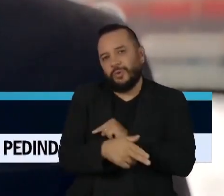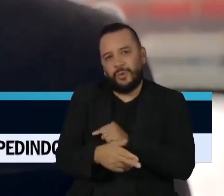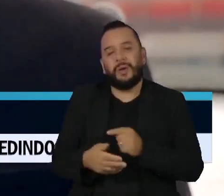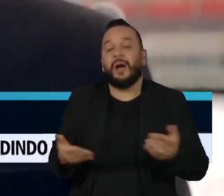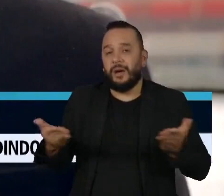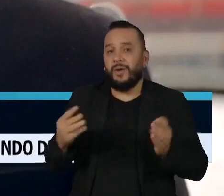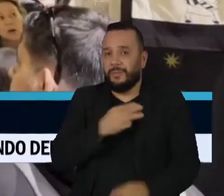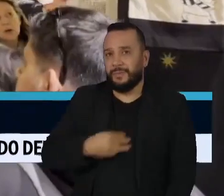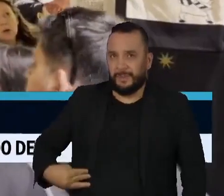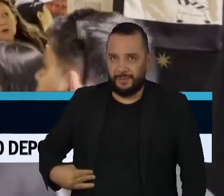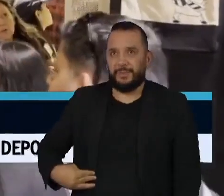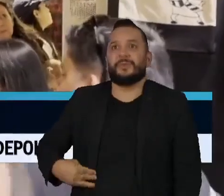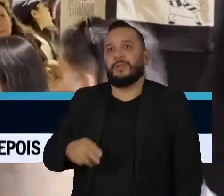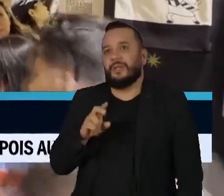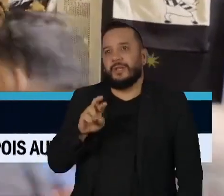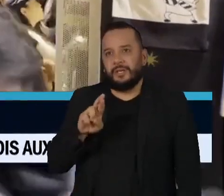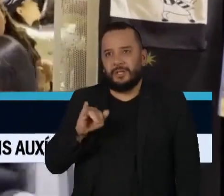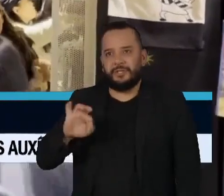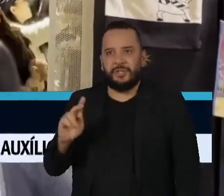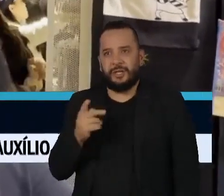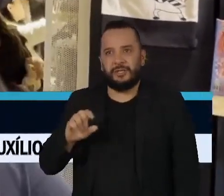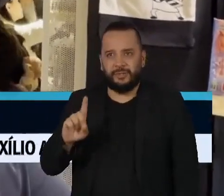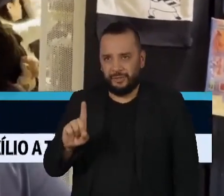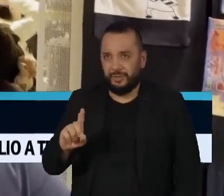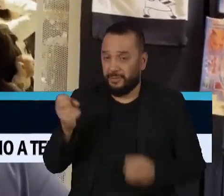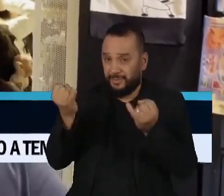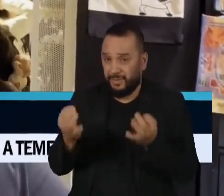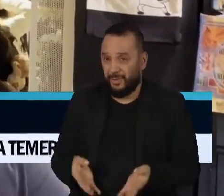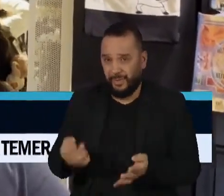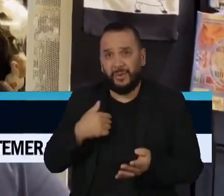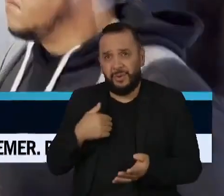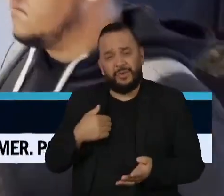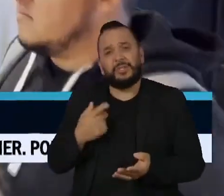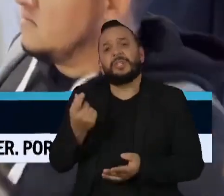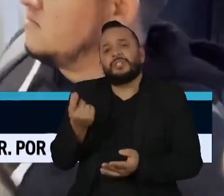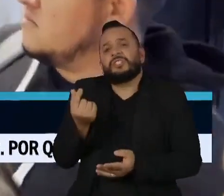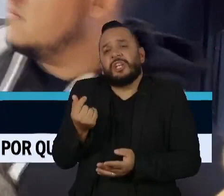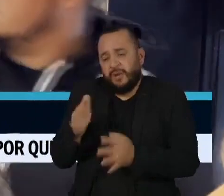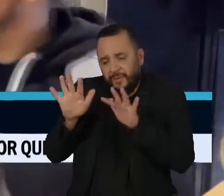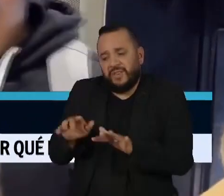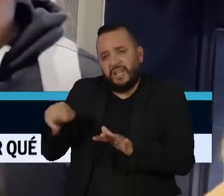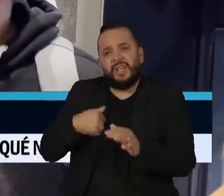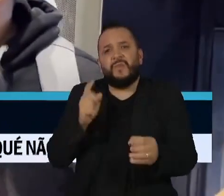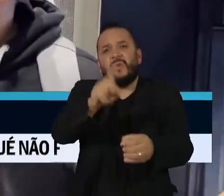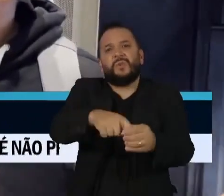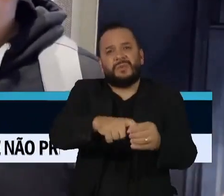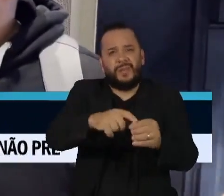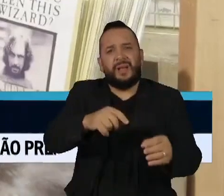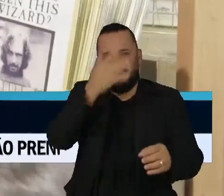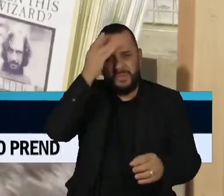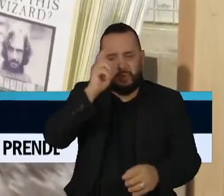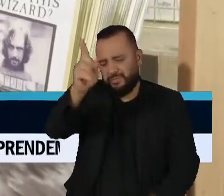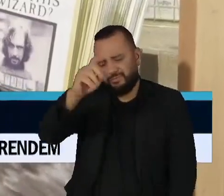-ministro, Rishi Sunak. Na época, o governo alegou que economizaria mais ficando com a taxa do que devolvendo parte dela para os